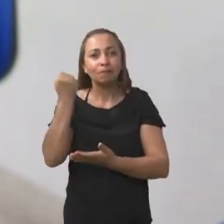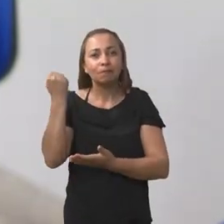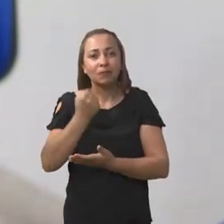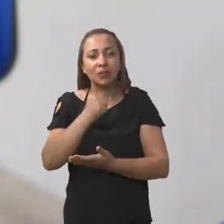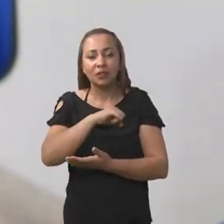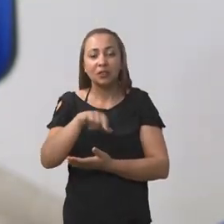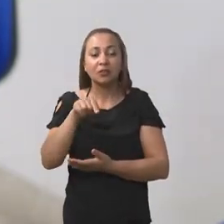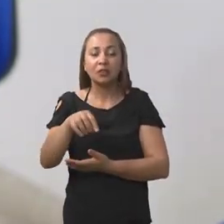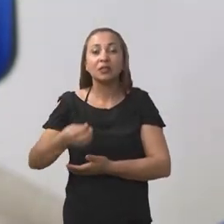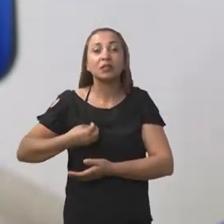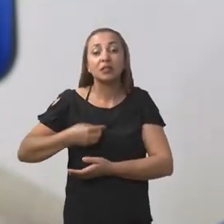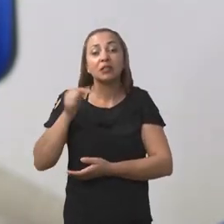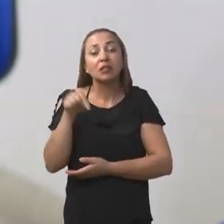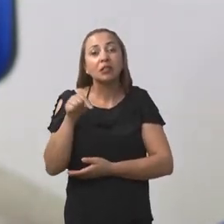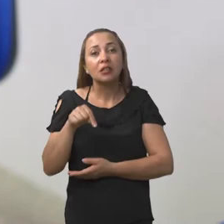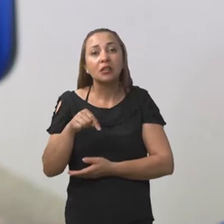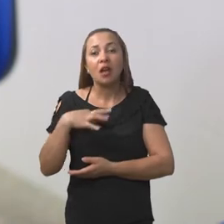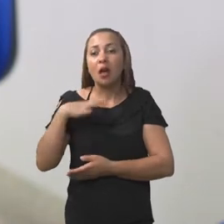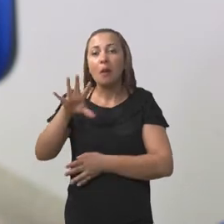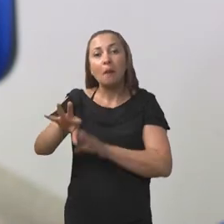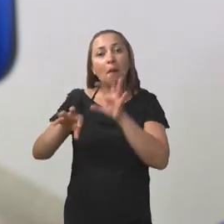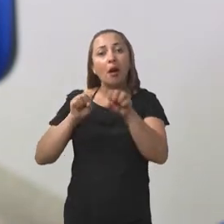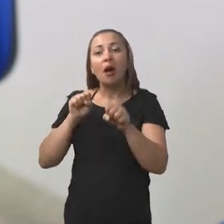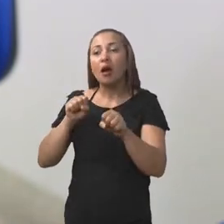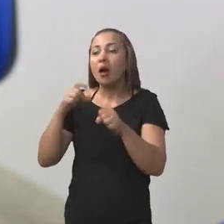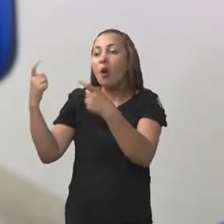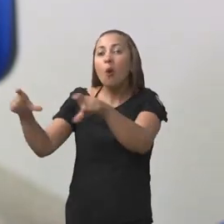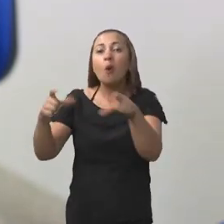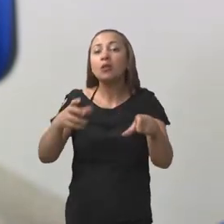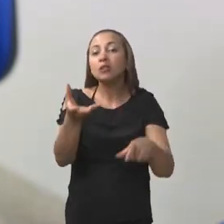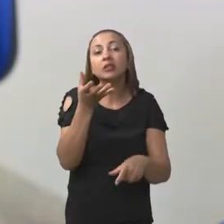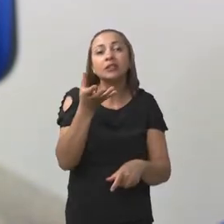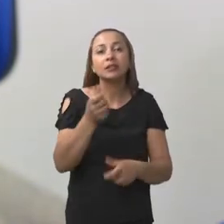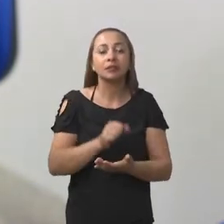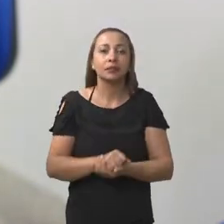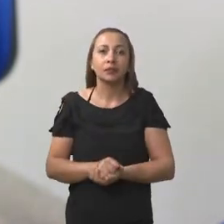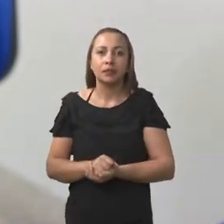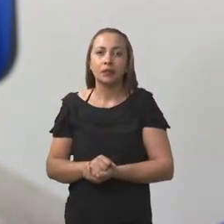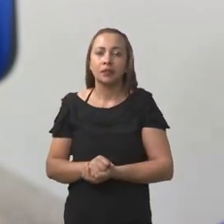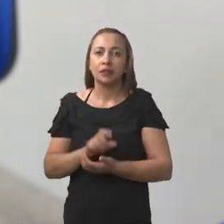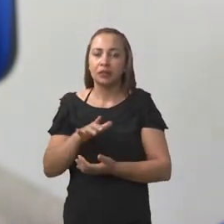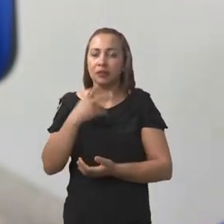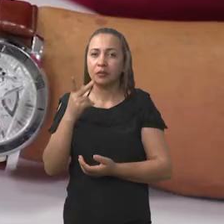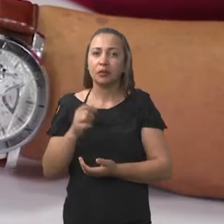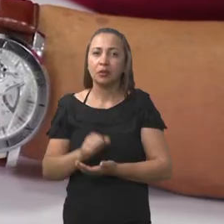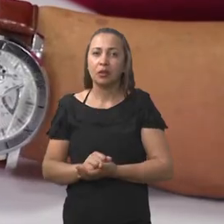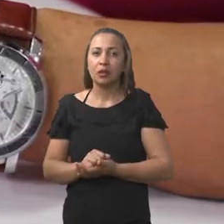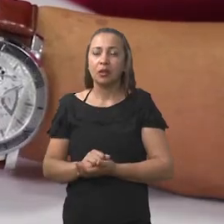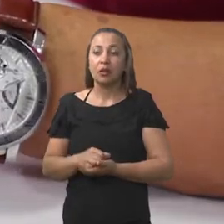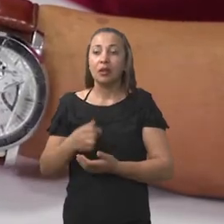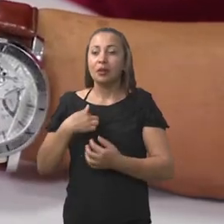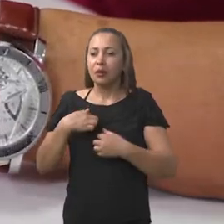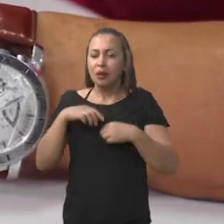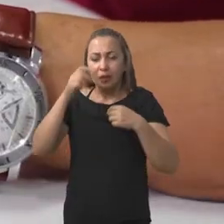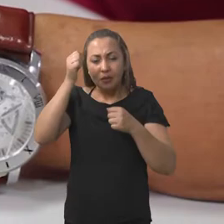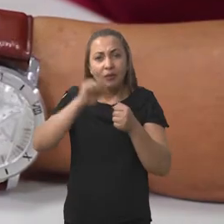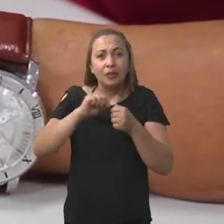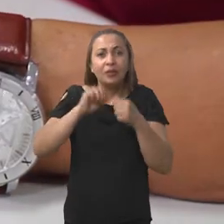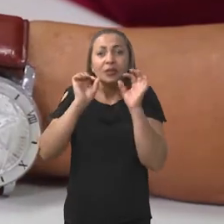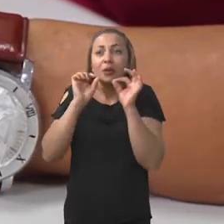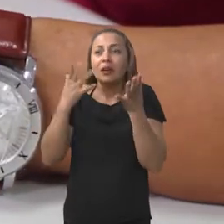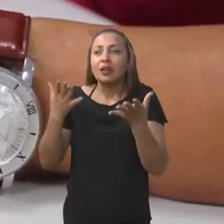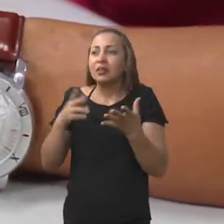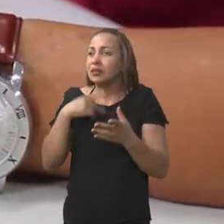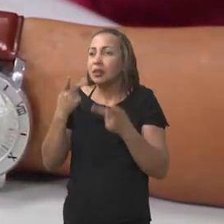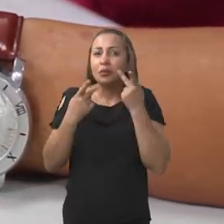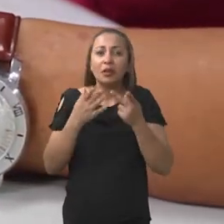você está aqui, eu lhe pego aqui em qualquer lugar. Eu já era um senhor. E o que é que eu vou fazer? não vou,